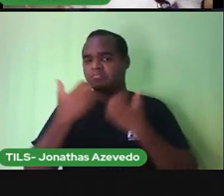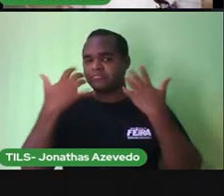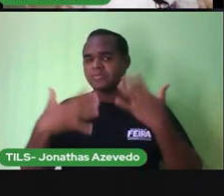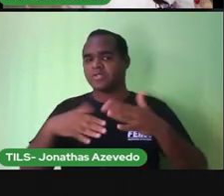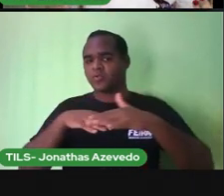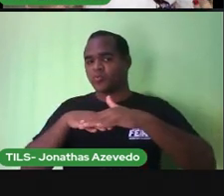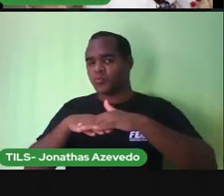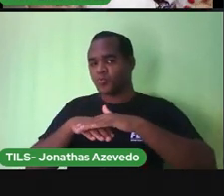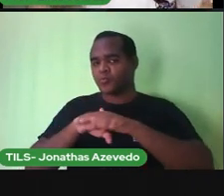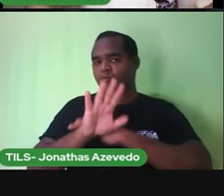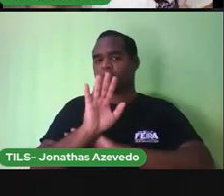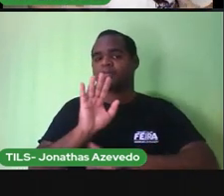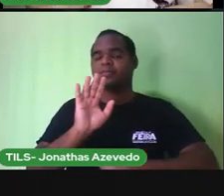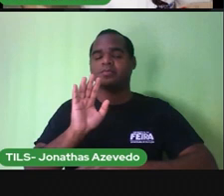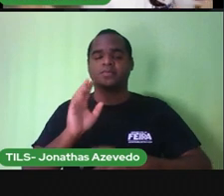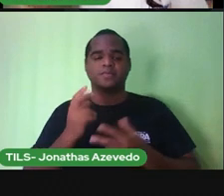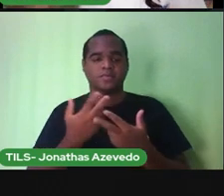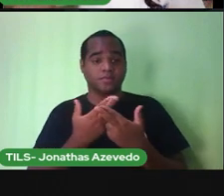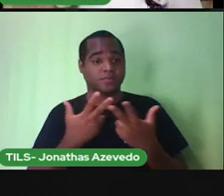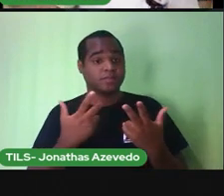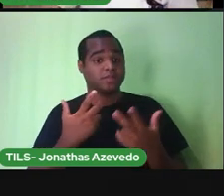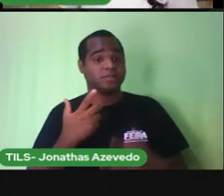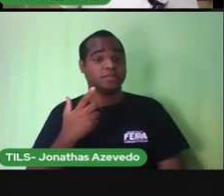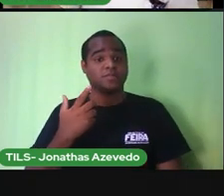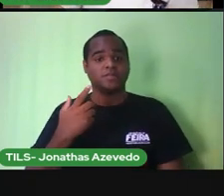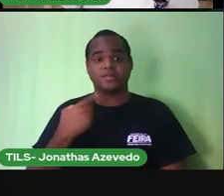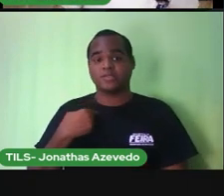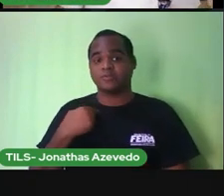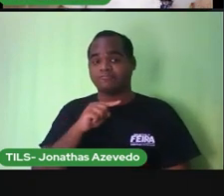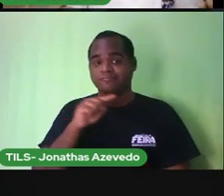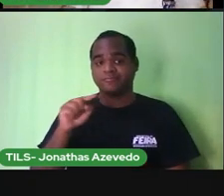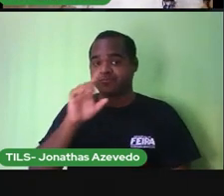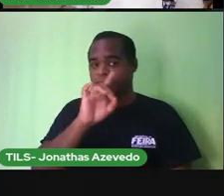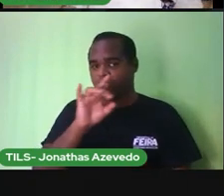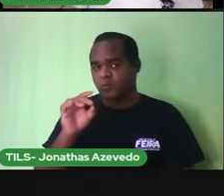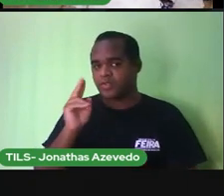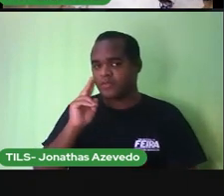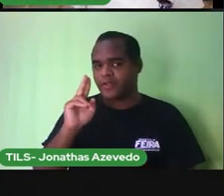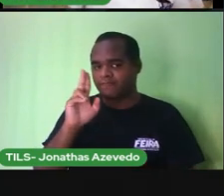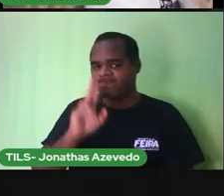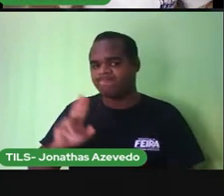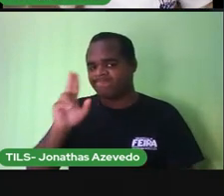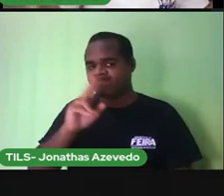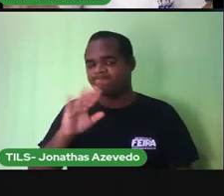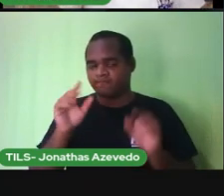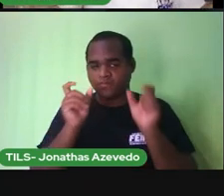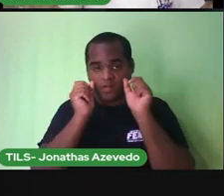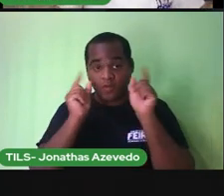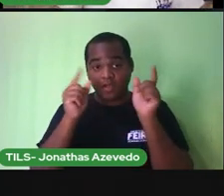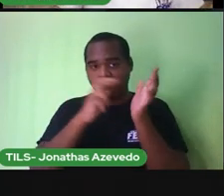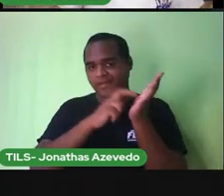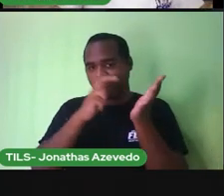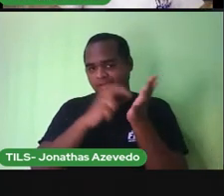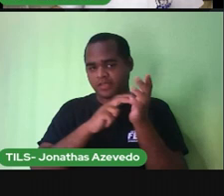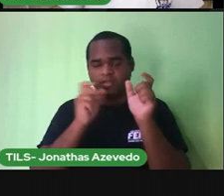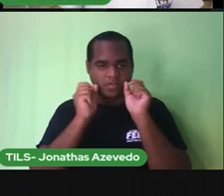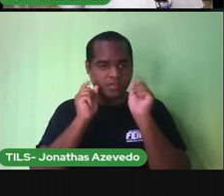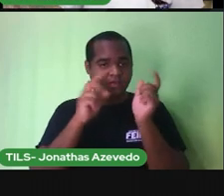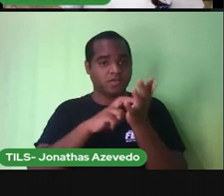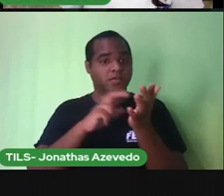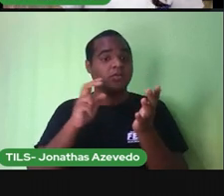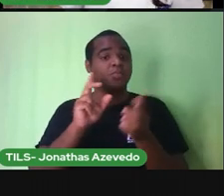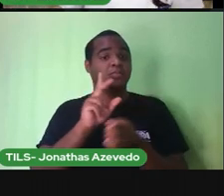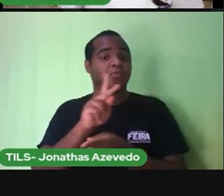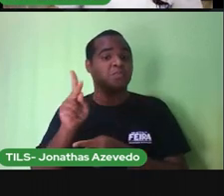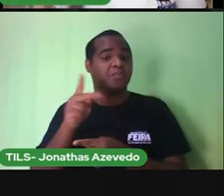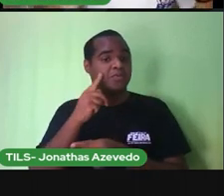Qual é a nossa rotina de manhã? Quando você acorda de manhã, a primeira coisa que eu faço para a Hélida,